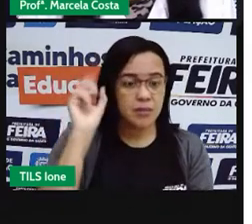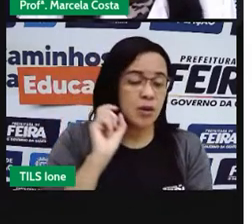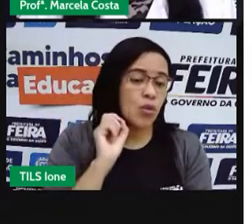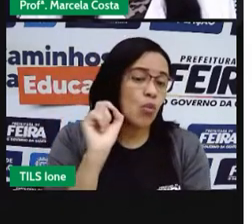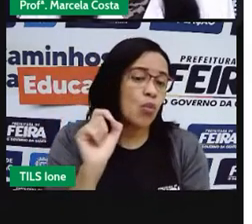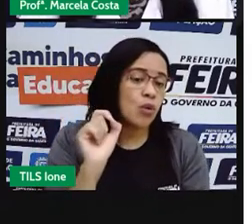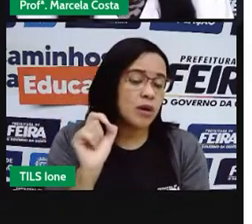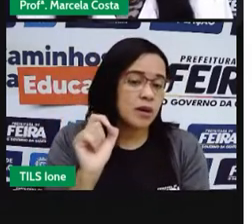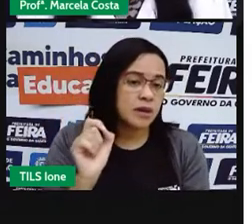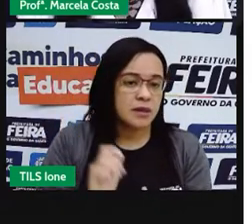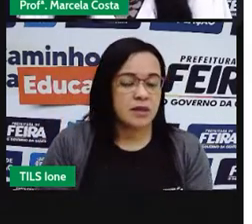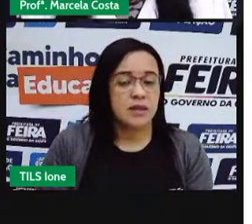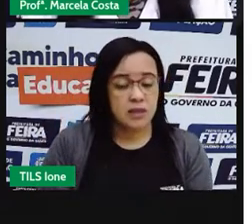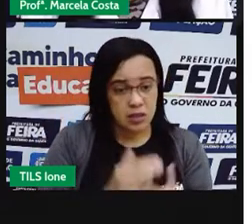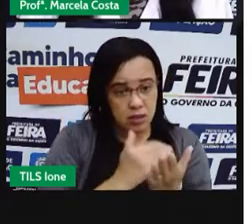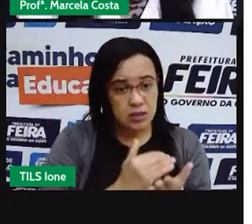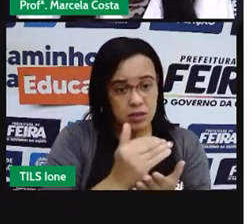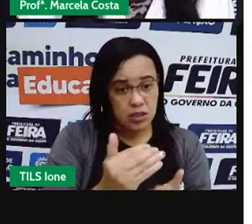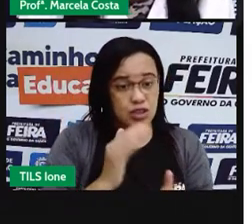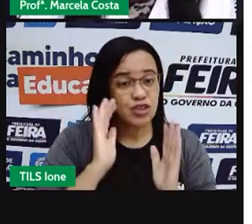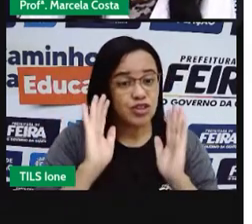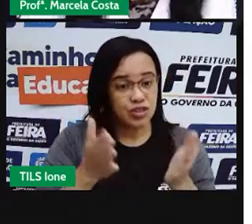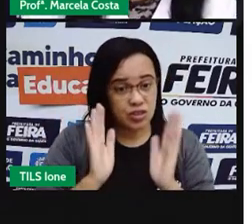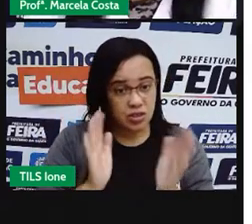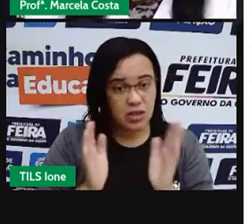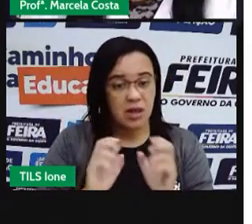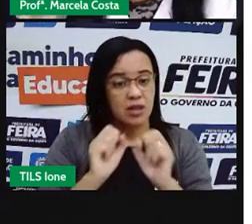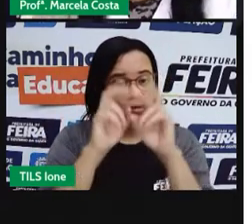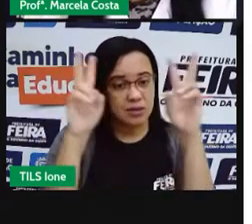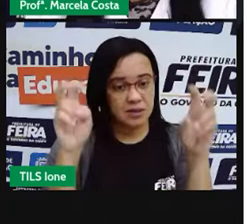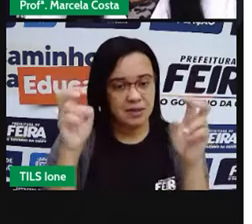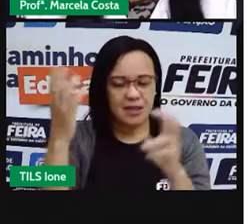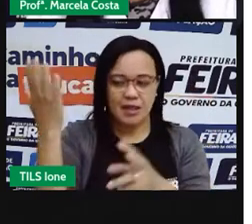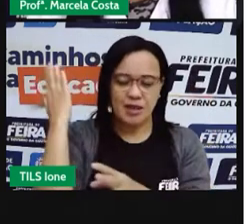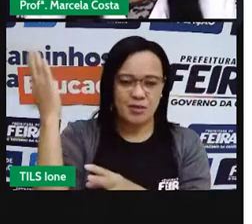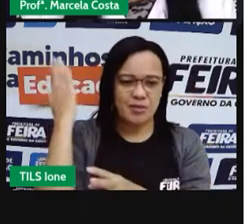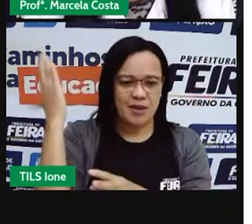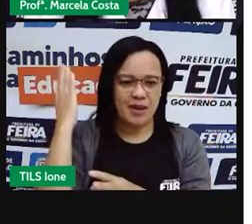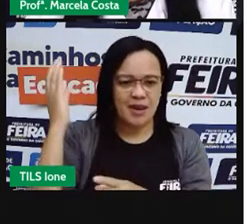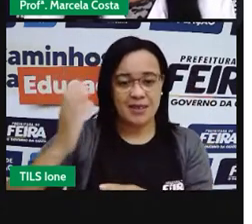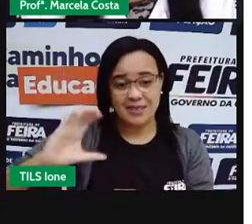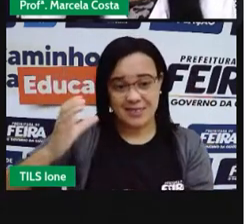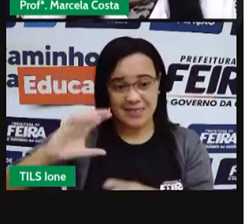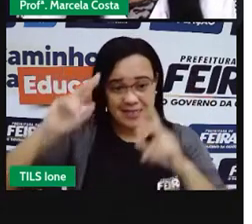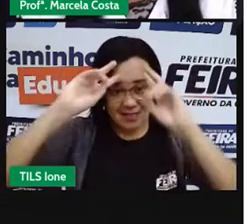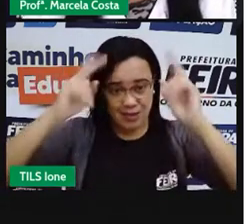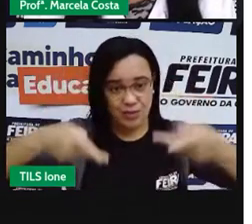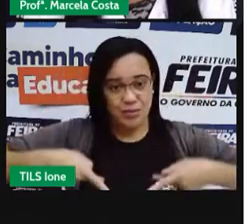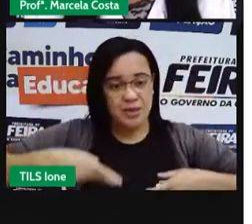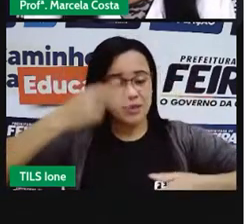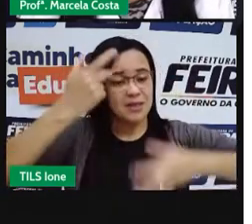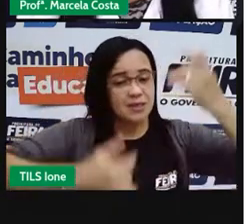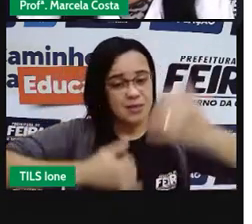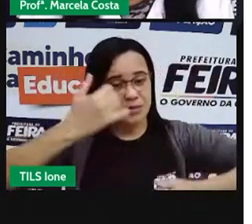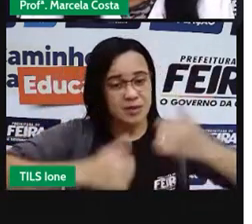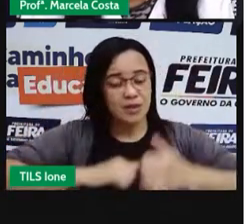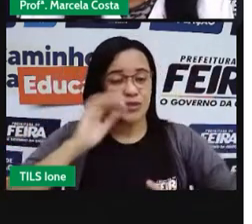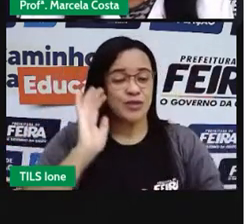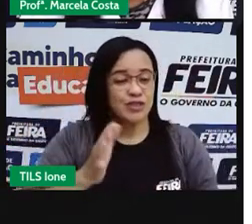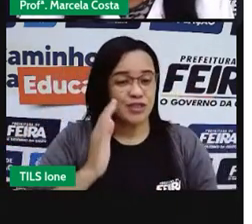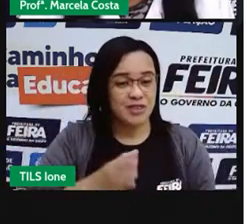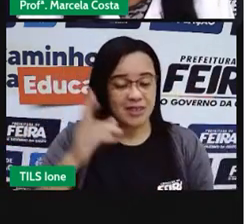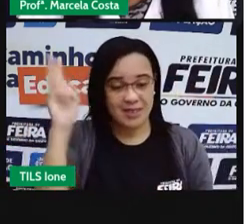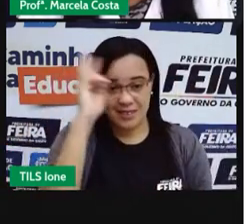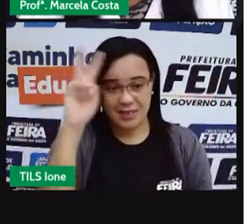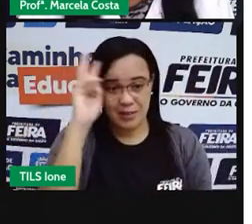Nós já começamos a falar um pouco sobre o assunto lá na aula de Física do Humano. Lembra quando a gente falou um